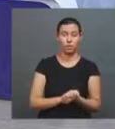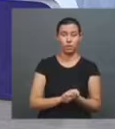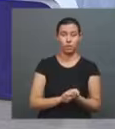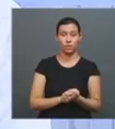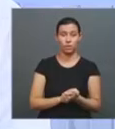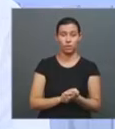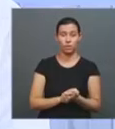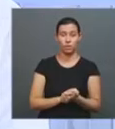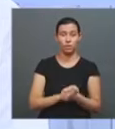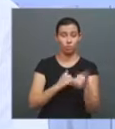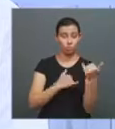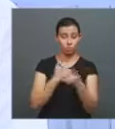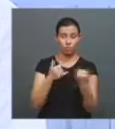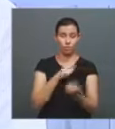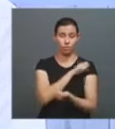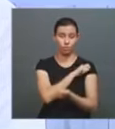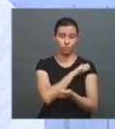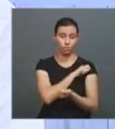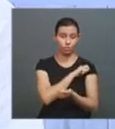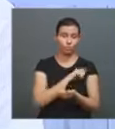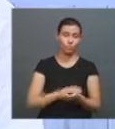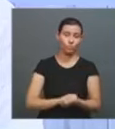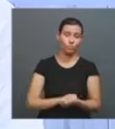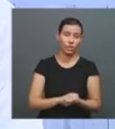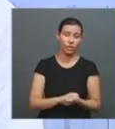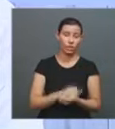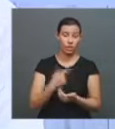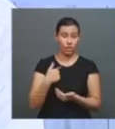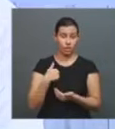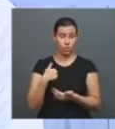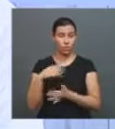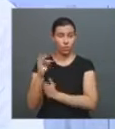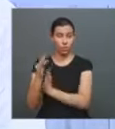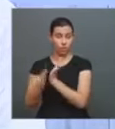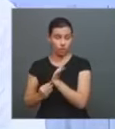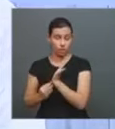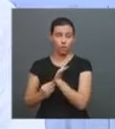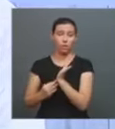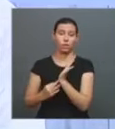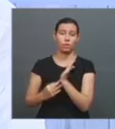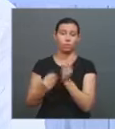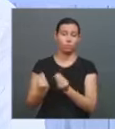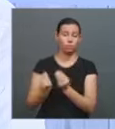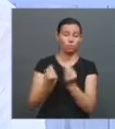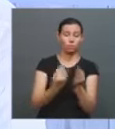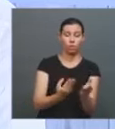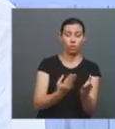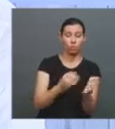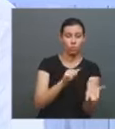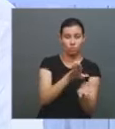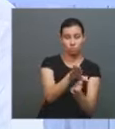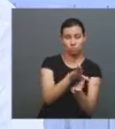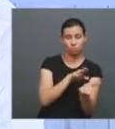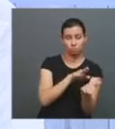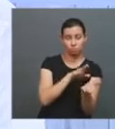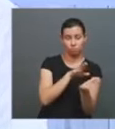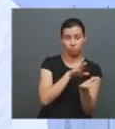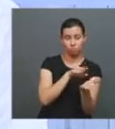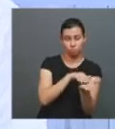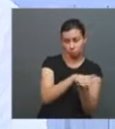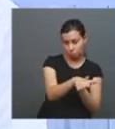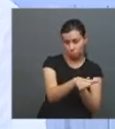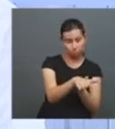texto para eles lerem, que já não esteja na internet o texto. Essa coisa de tirar xerox da época que eu